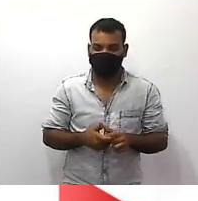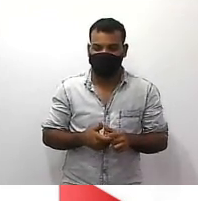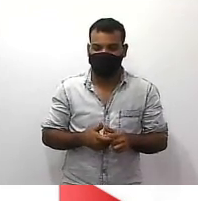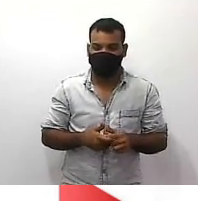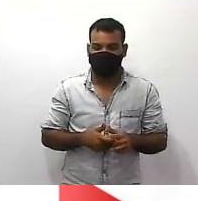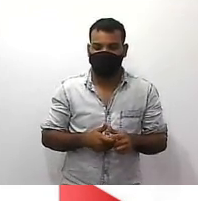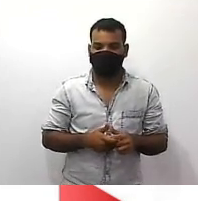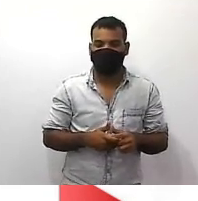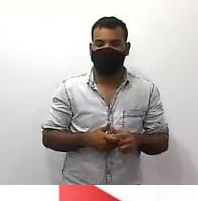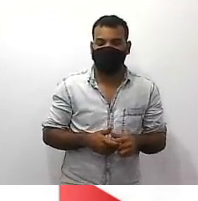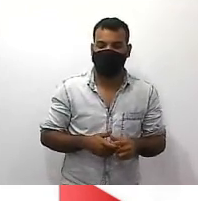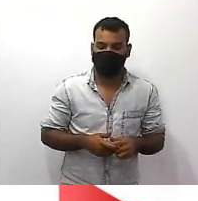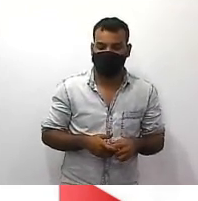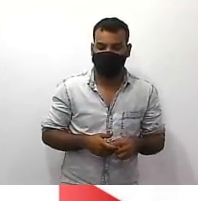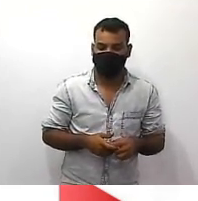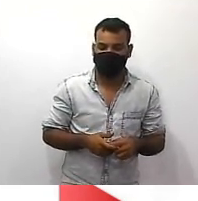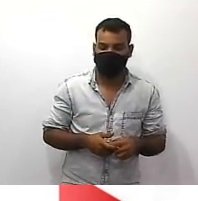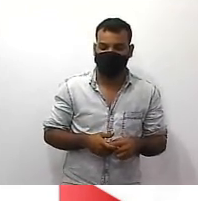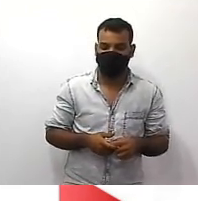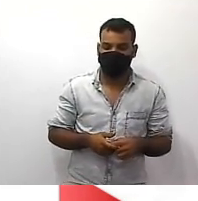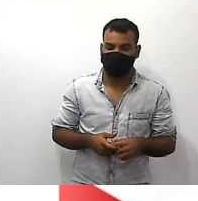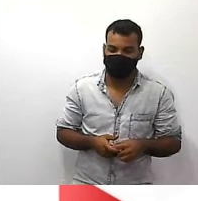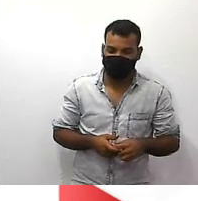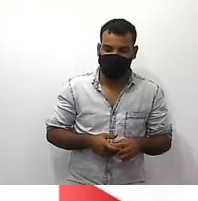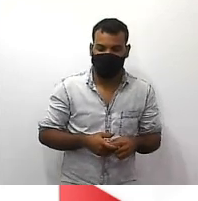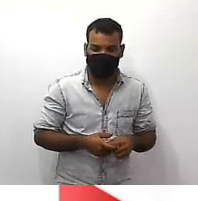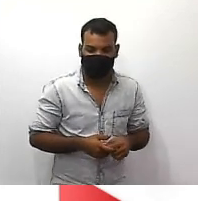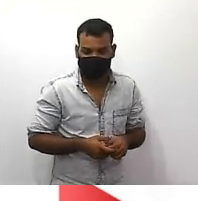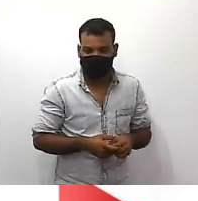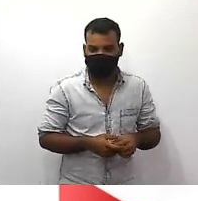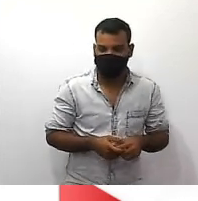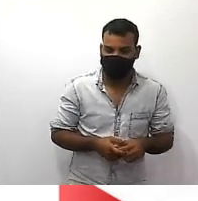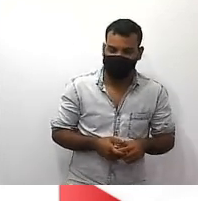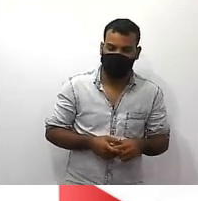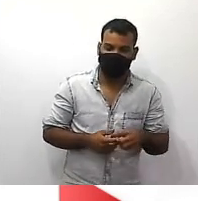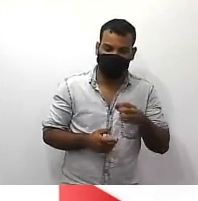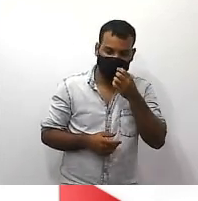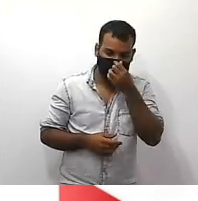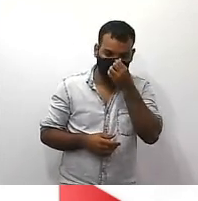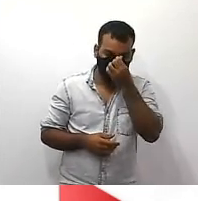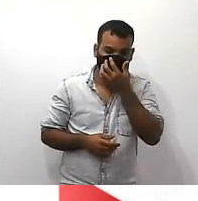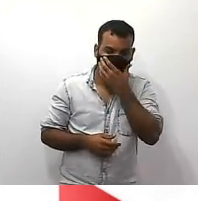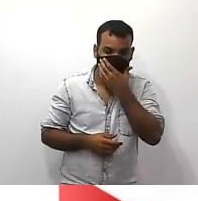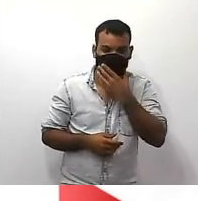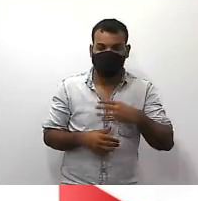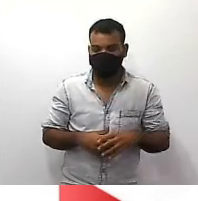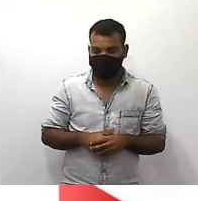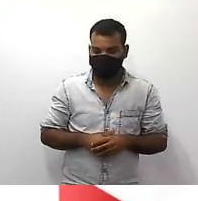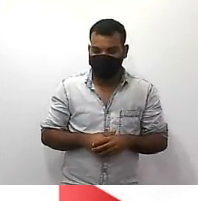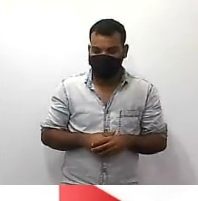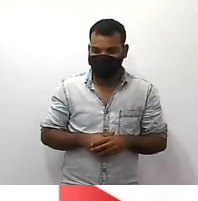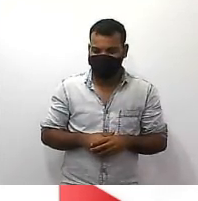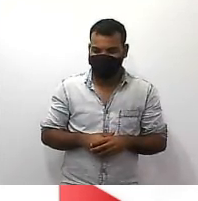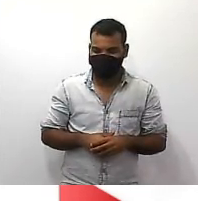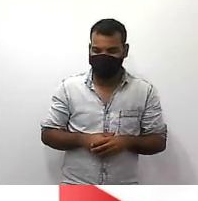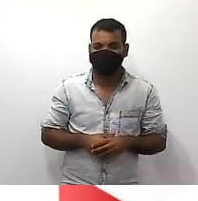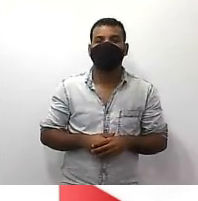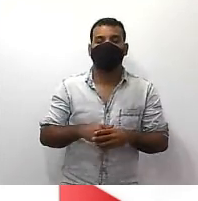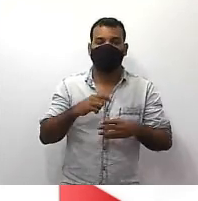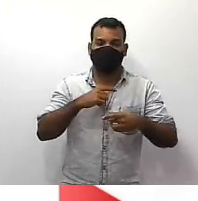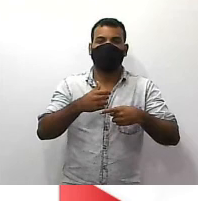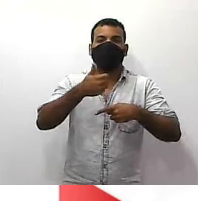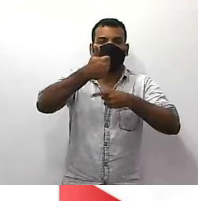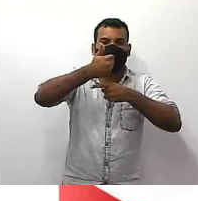preocupa vamos lá esse é o MMC então agora a gente vai descobrir quem é esse cara o numerador nós já sabemos